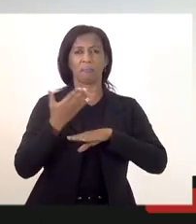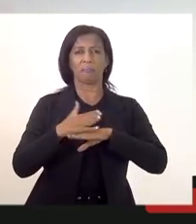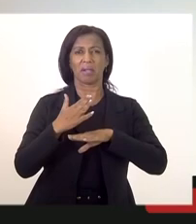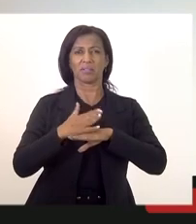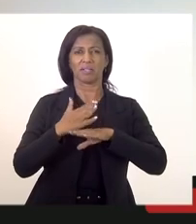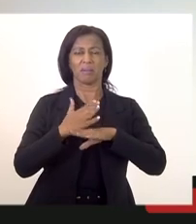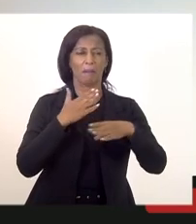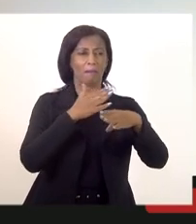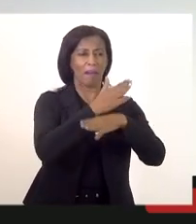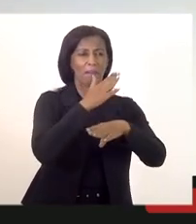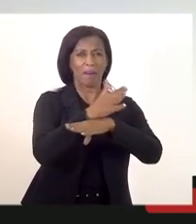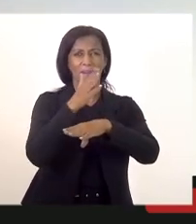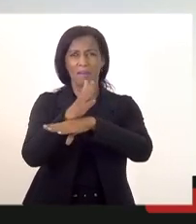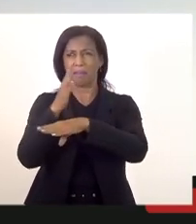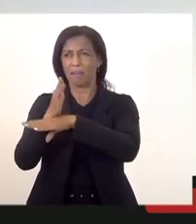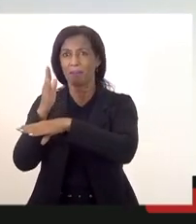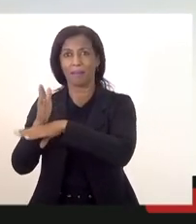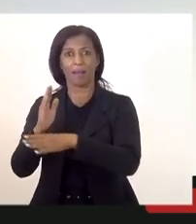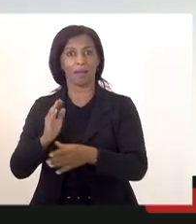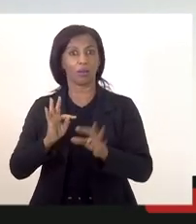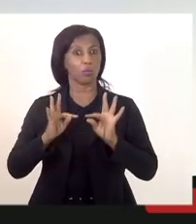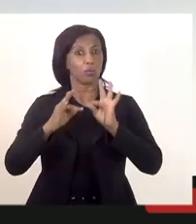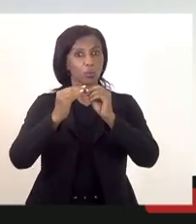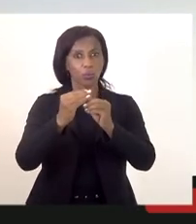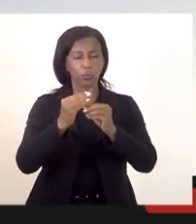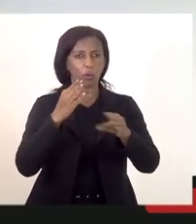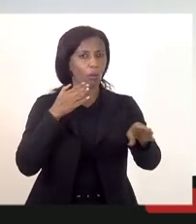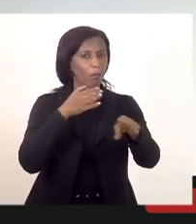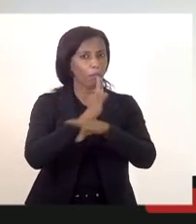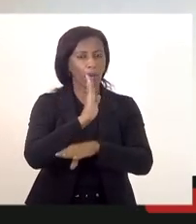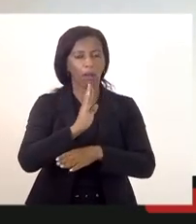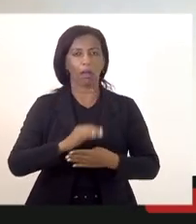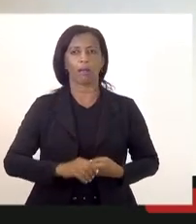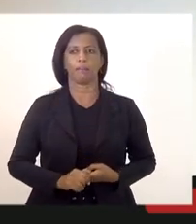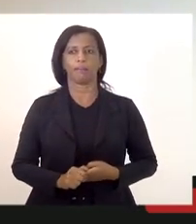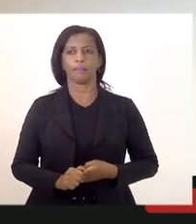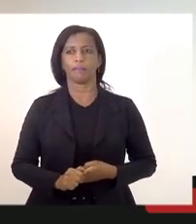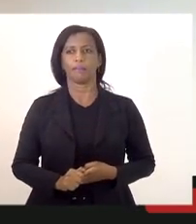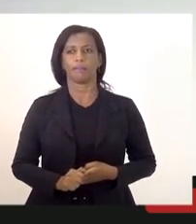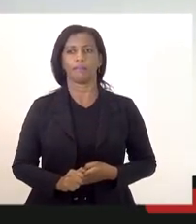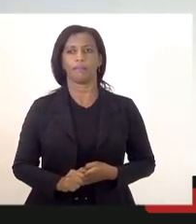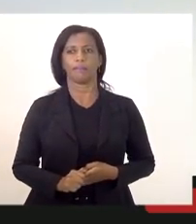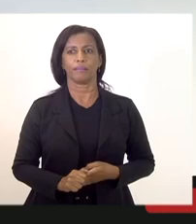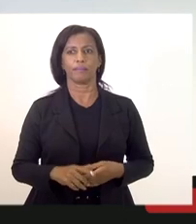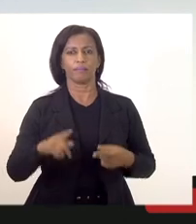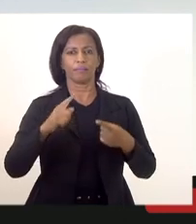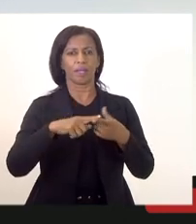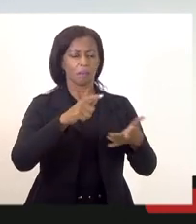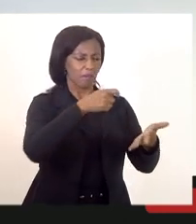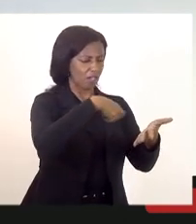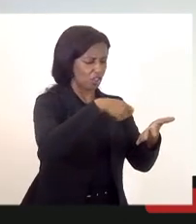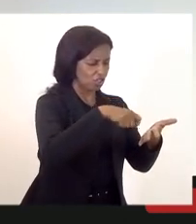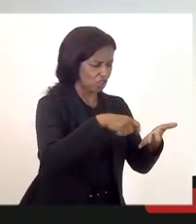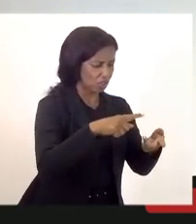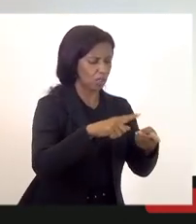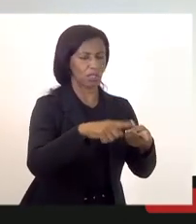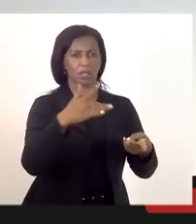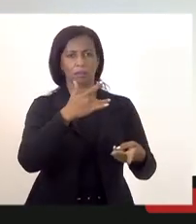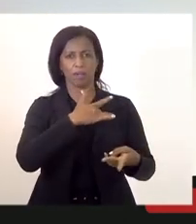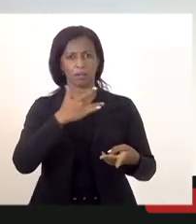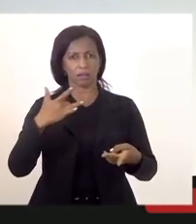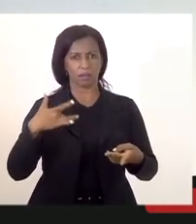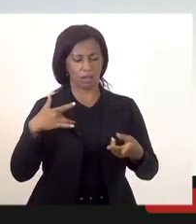todas as etapas do sertane passamos pela prova escrita saúde